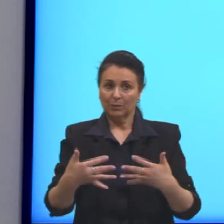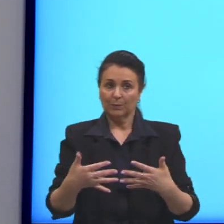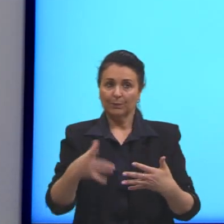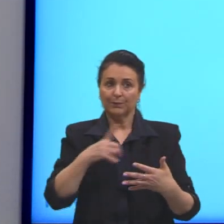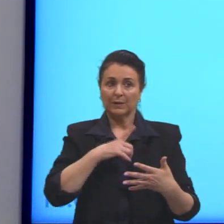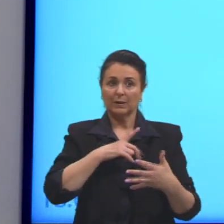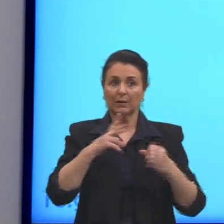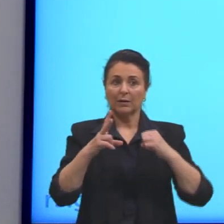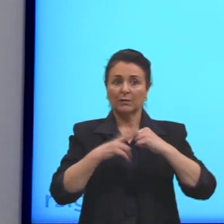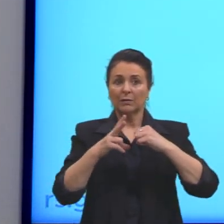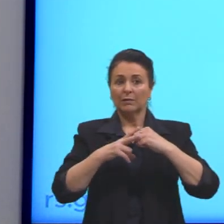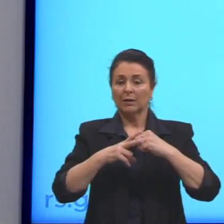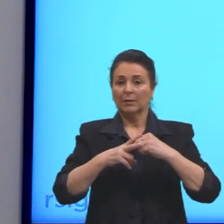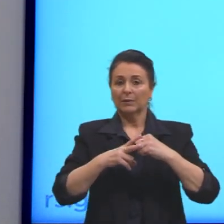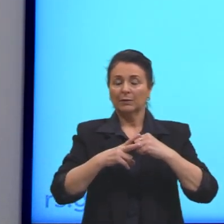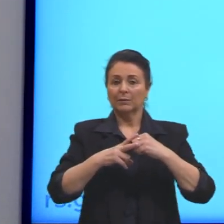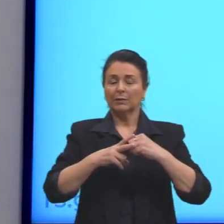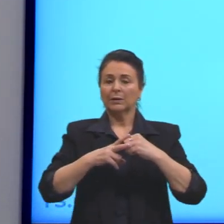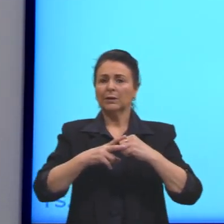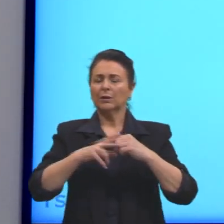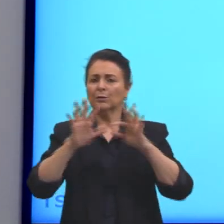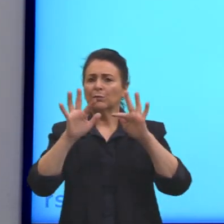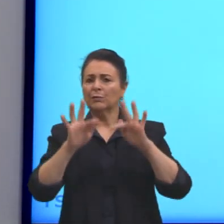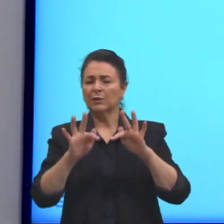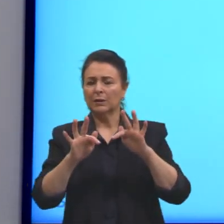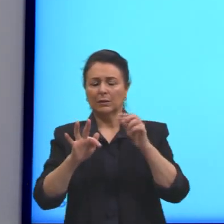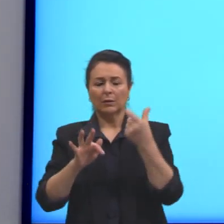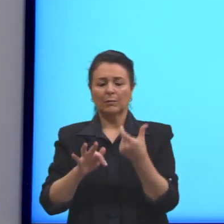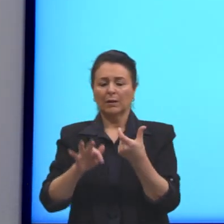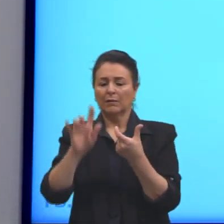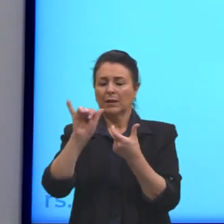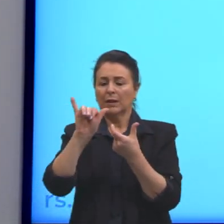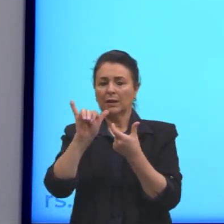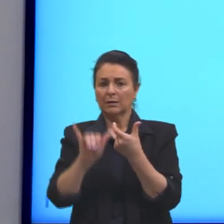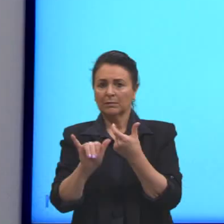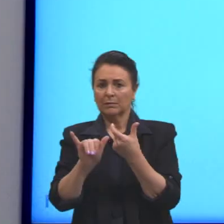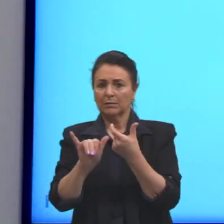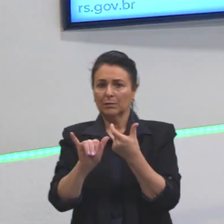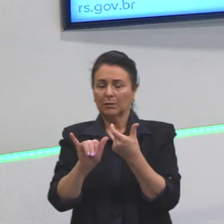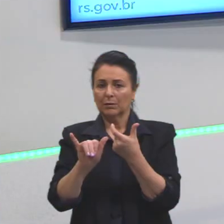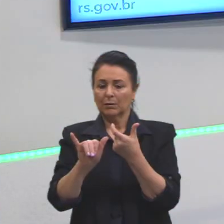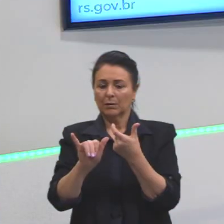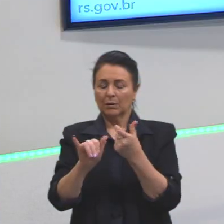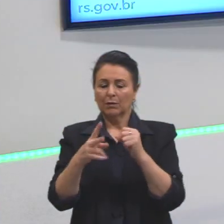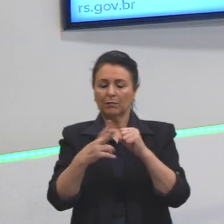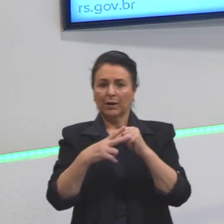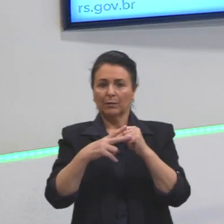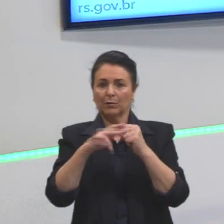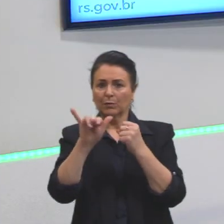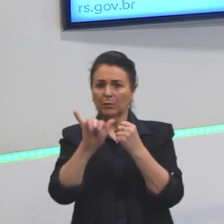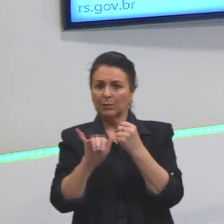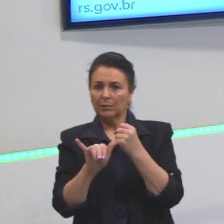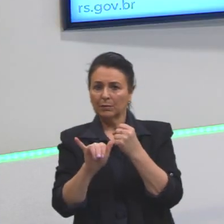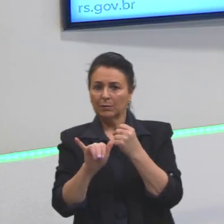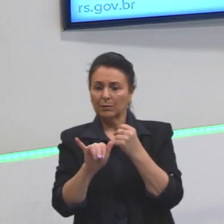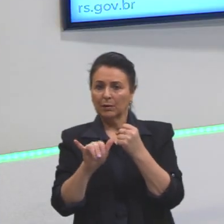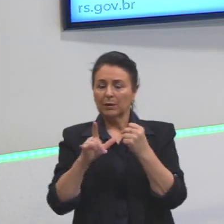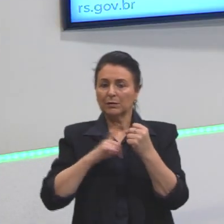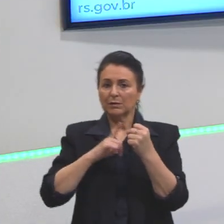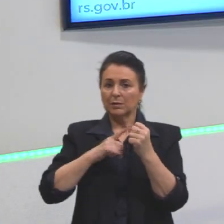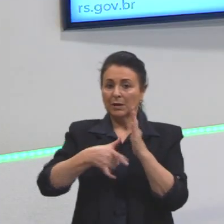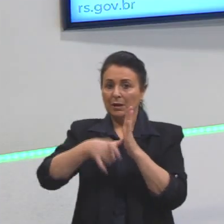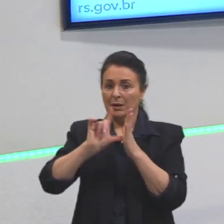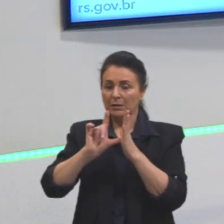um verbo terminado em y e esse verbo com y tiver antecedido de uma